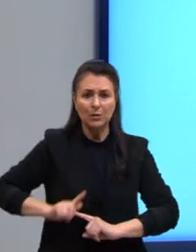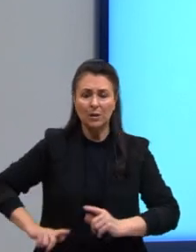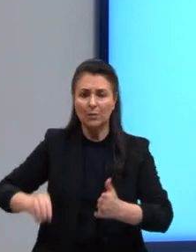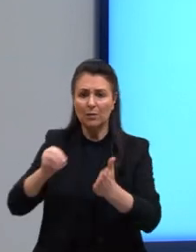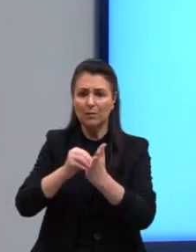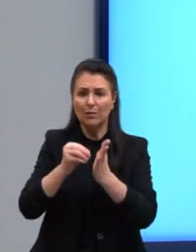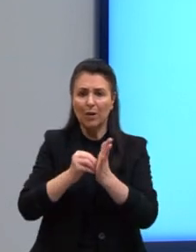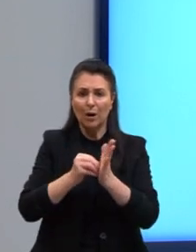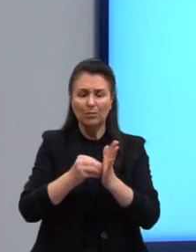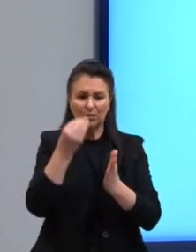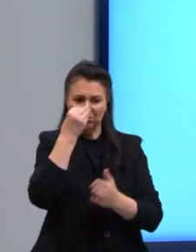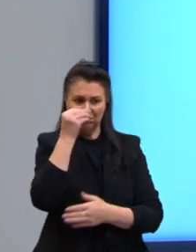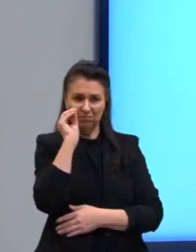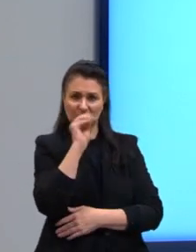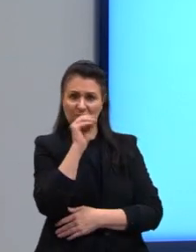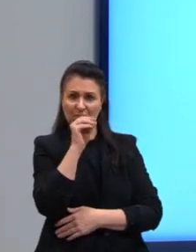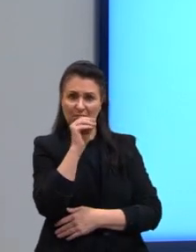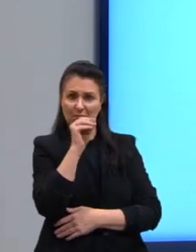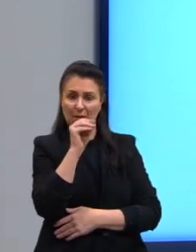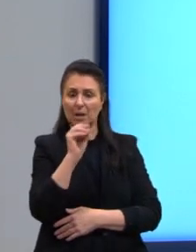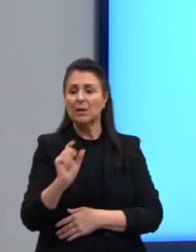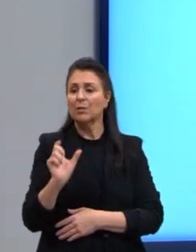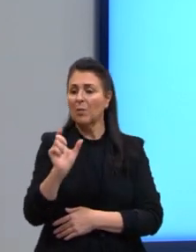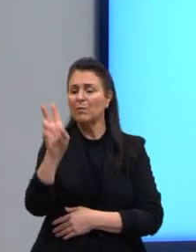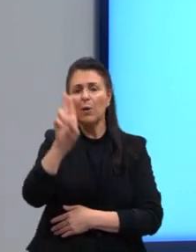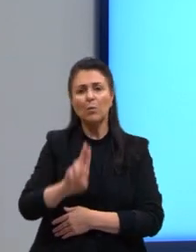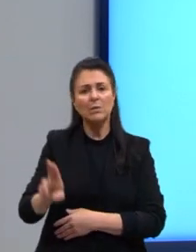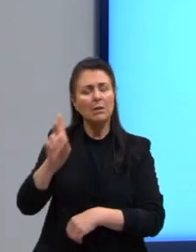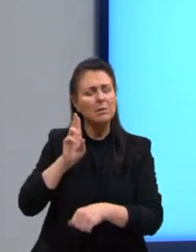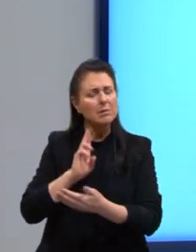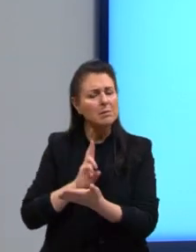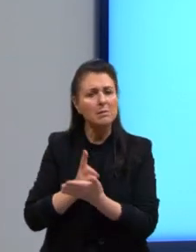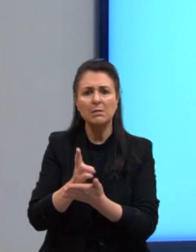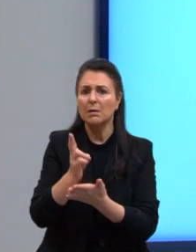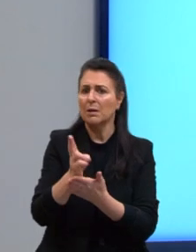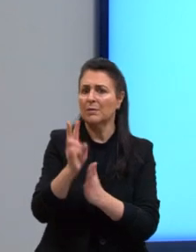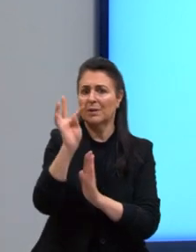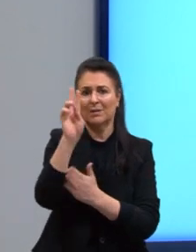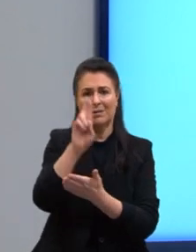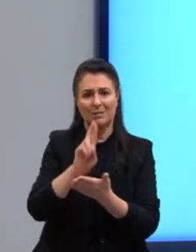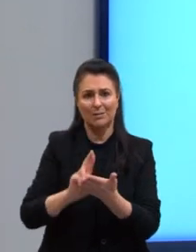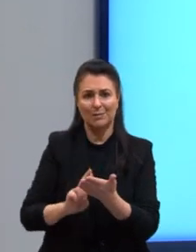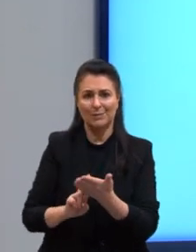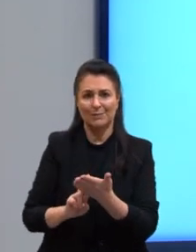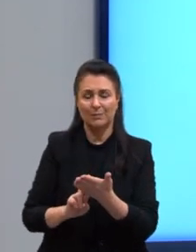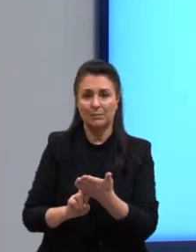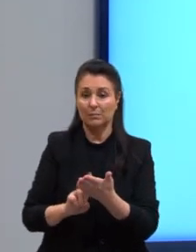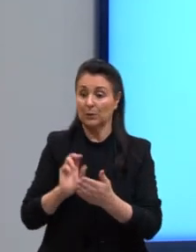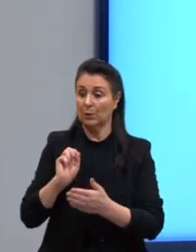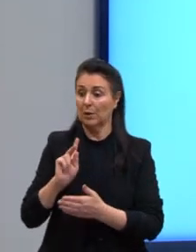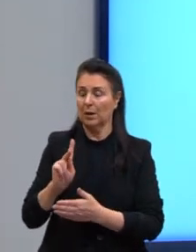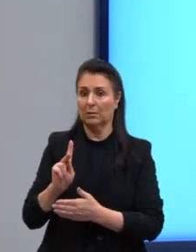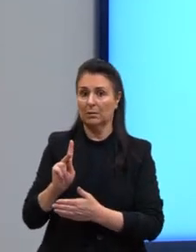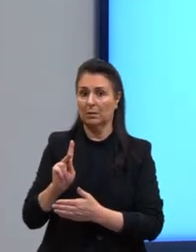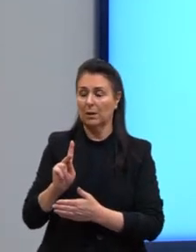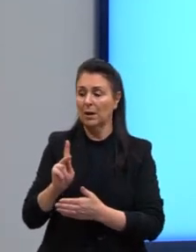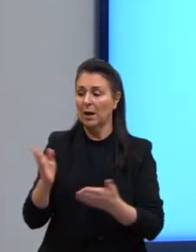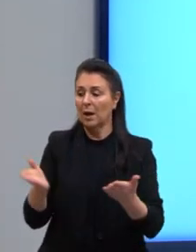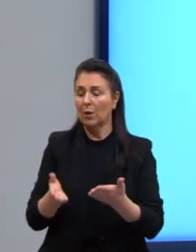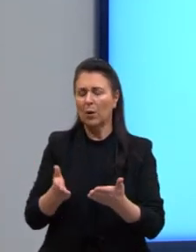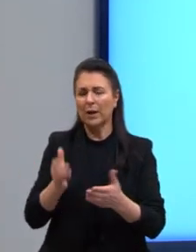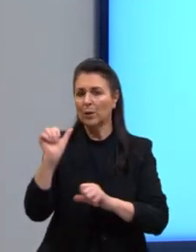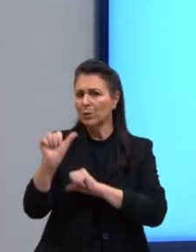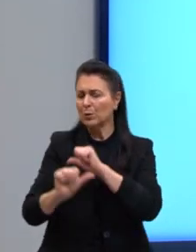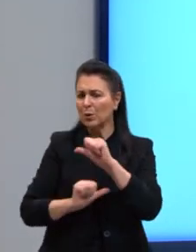negligência, são palavras que são usadas o tempo todo nas redações. Beleza. Aí, eu não quero usar